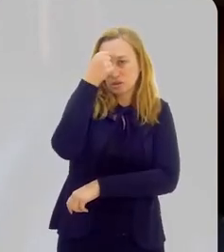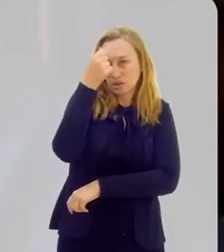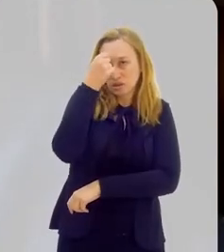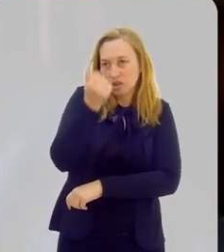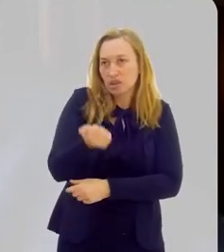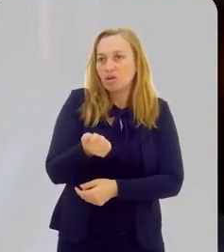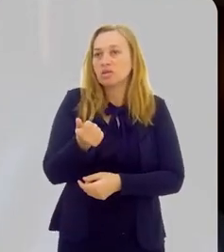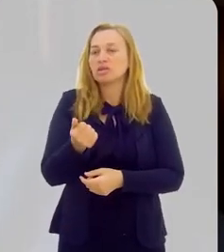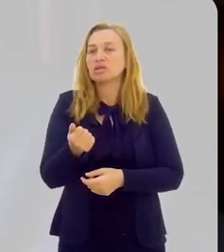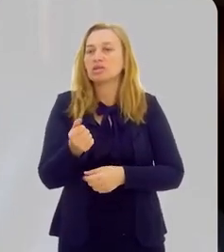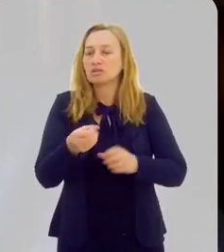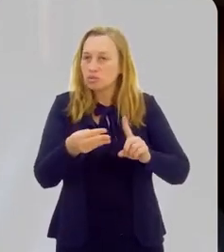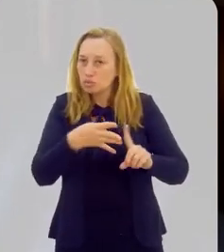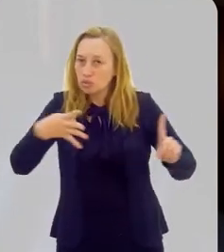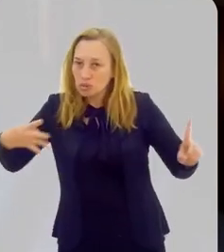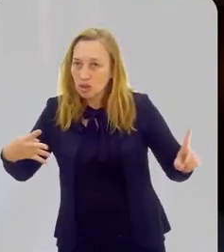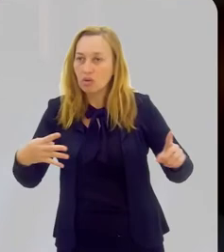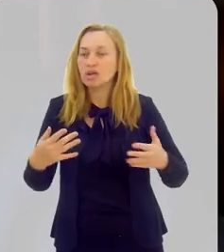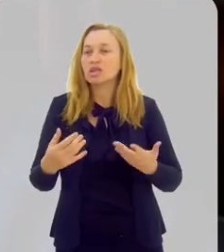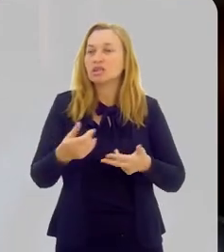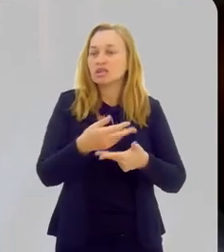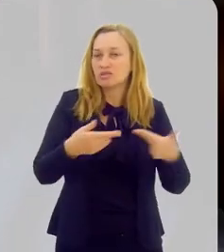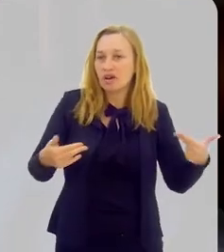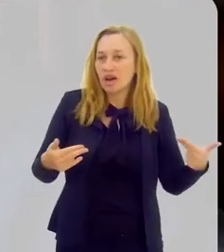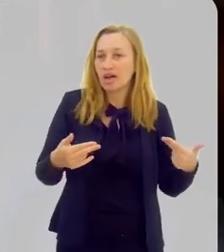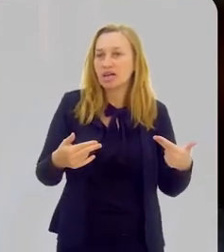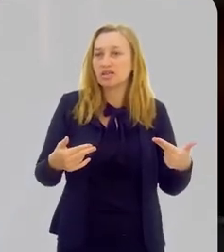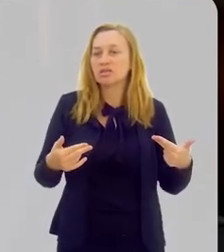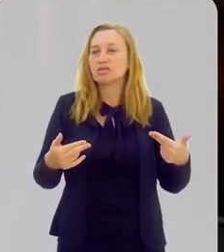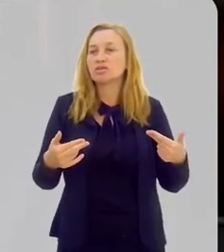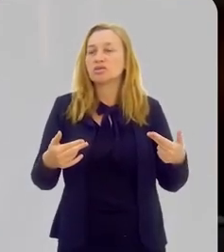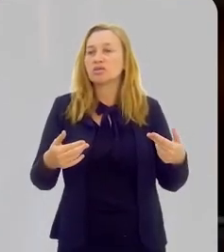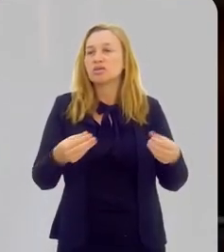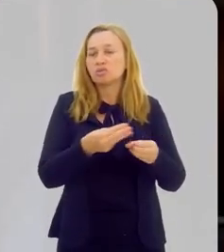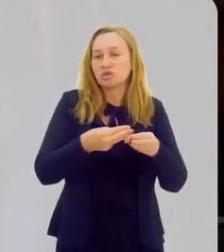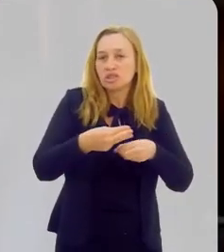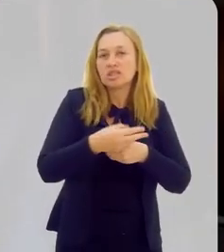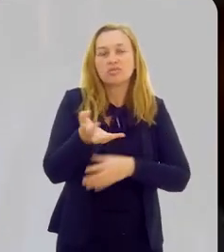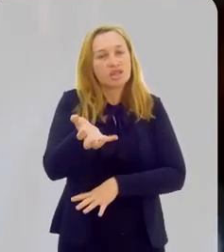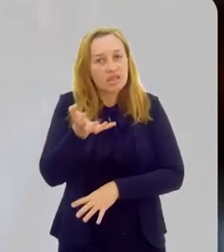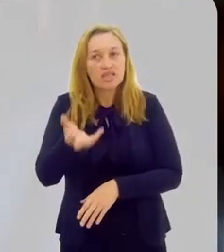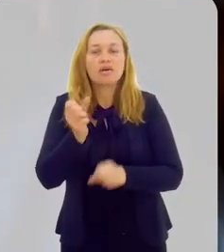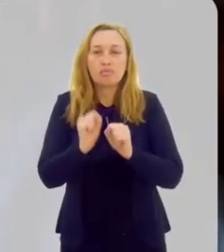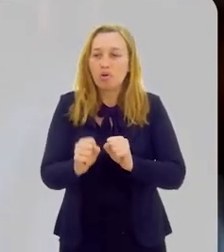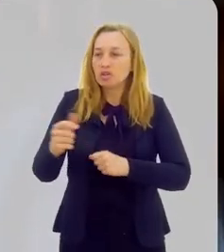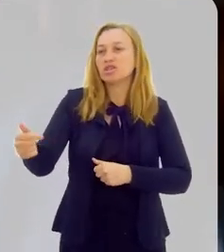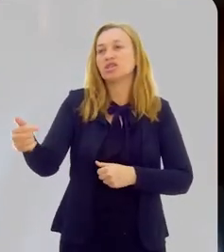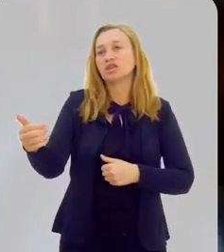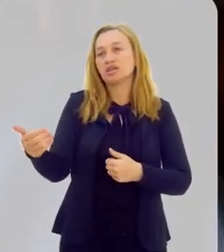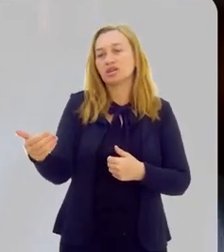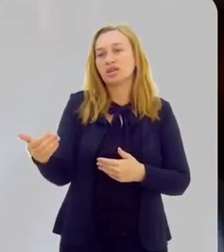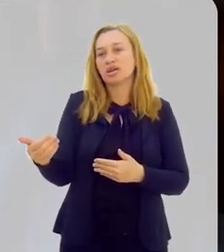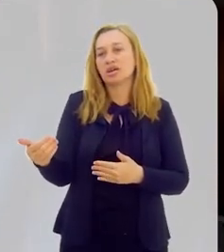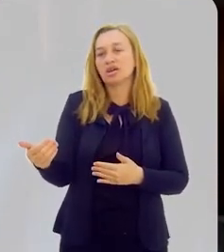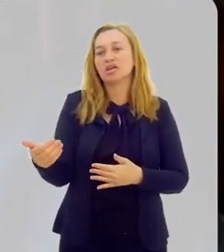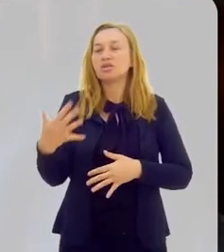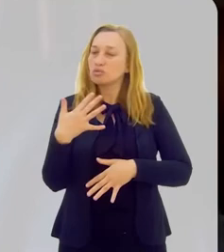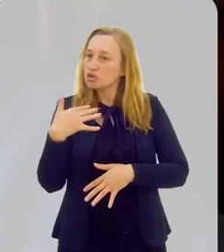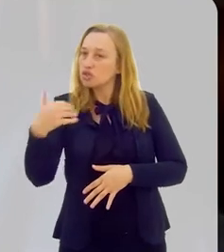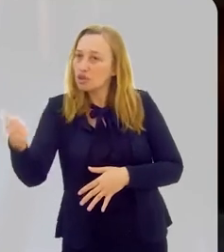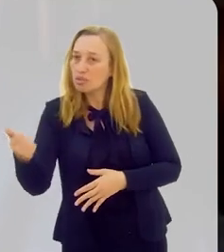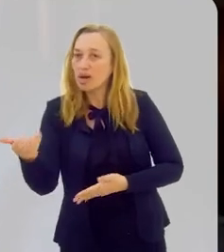graduação terão que ser contemplado com extensão. Então, estamos bastante abertos, todos os municípios que quiserem podem vir